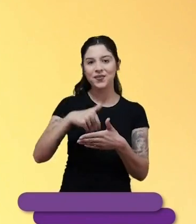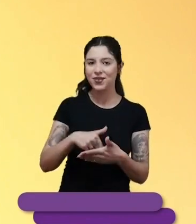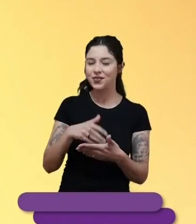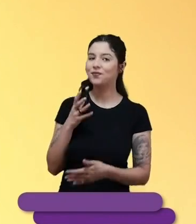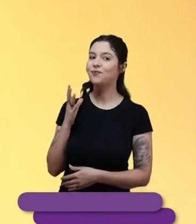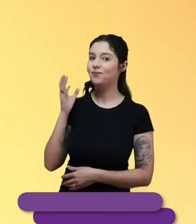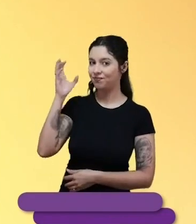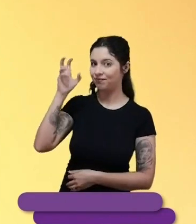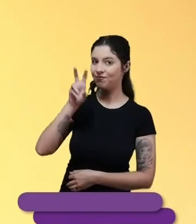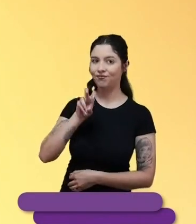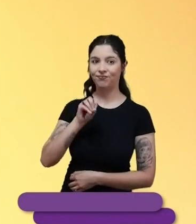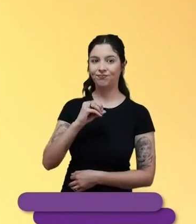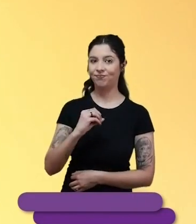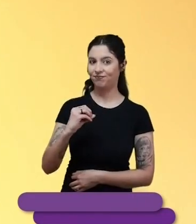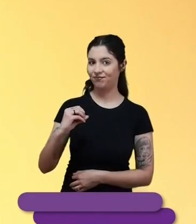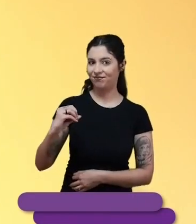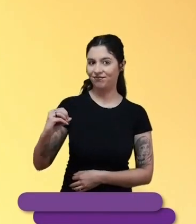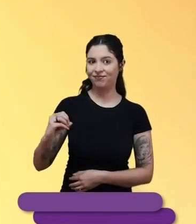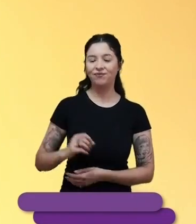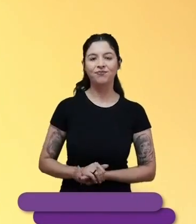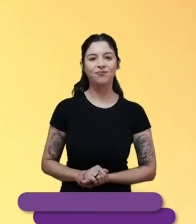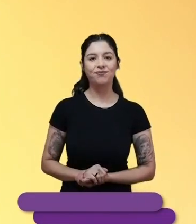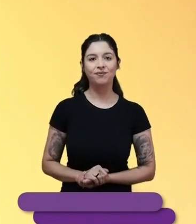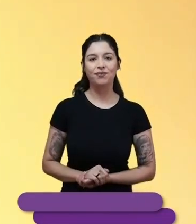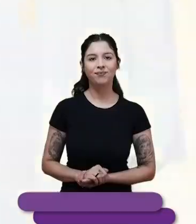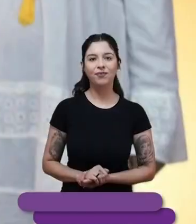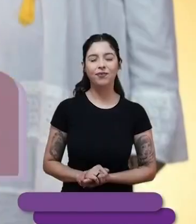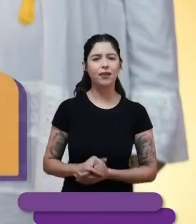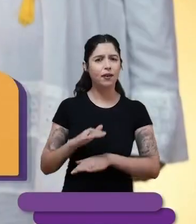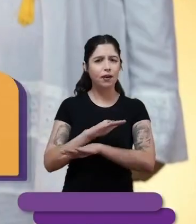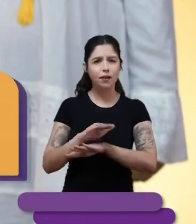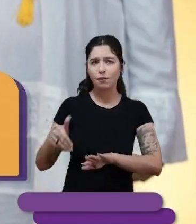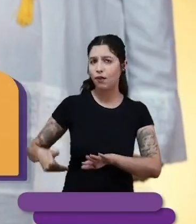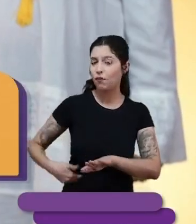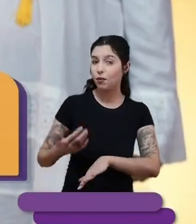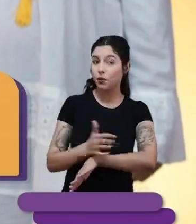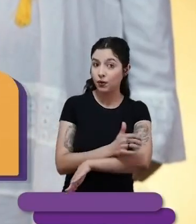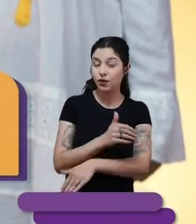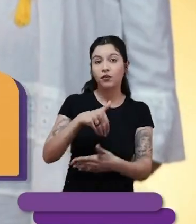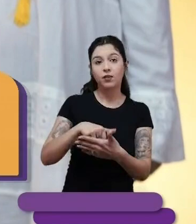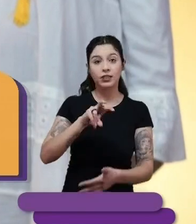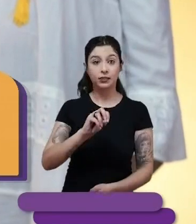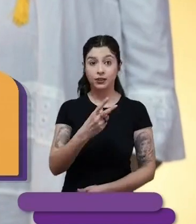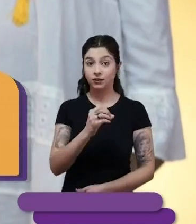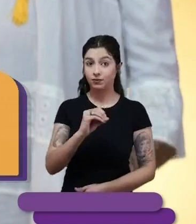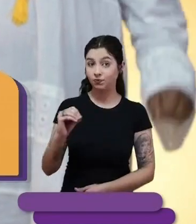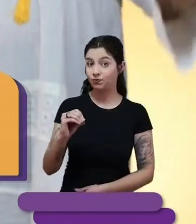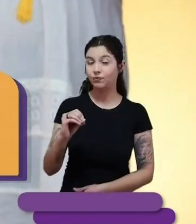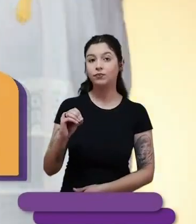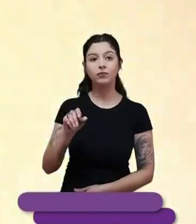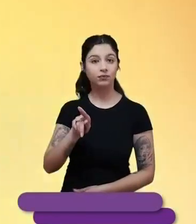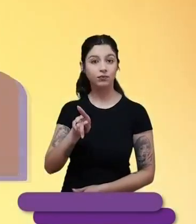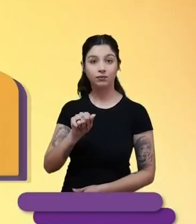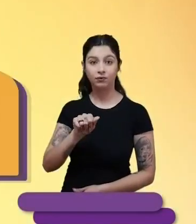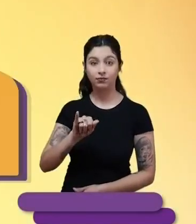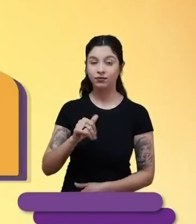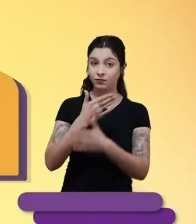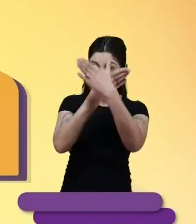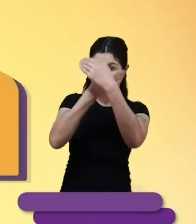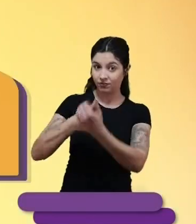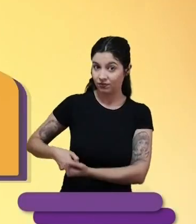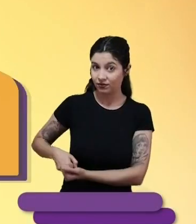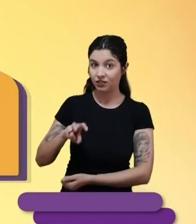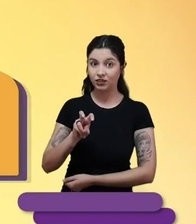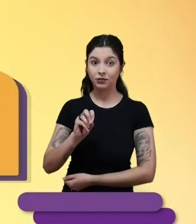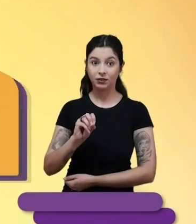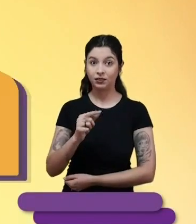teu voto. Luciana Genro, 50000. Para combater a fome e o racismo, 50200. Pai Wilson de